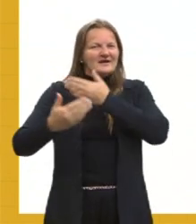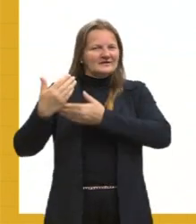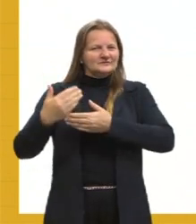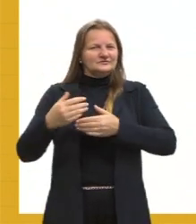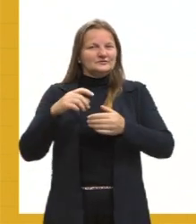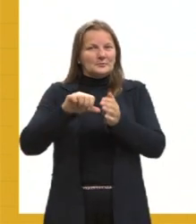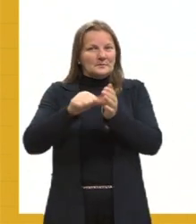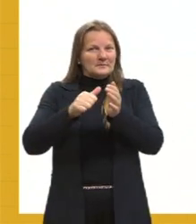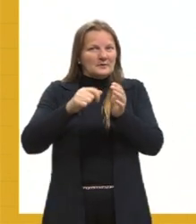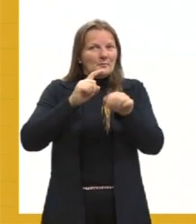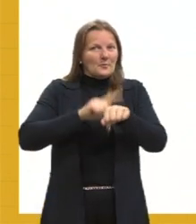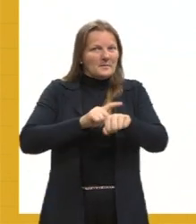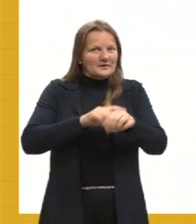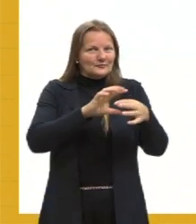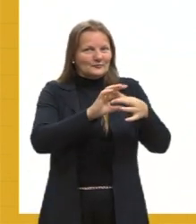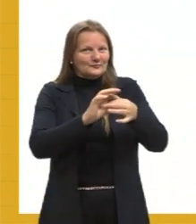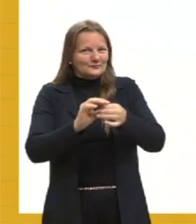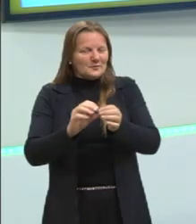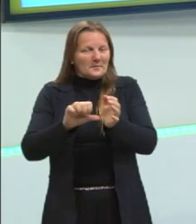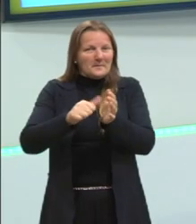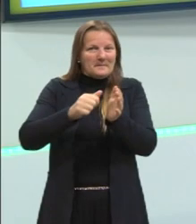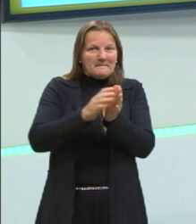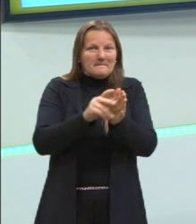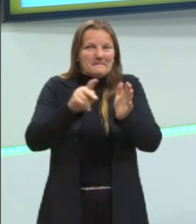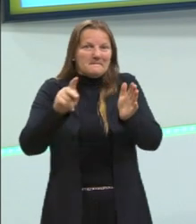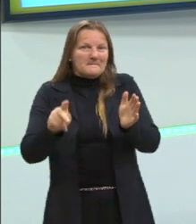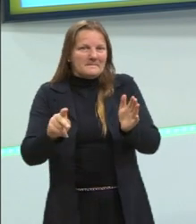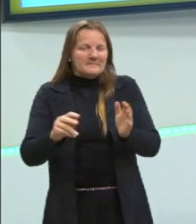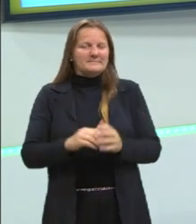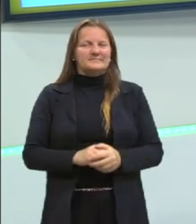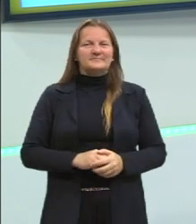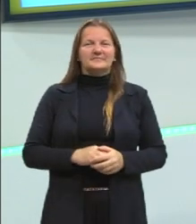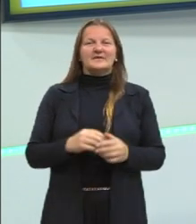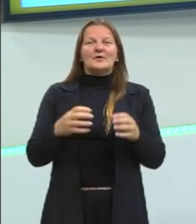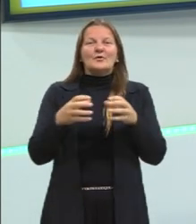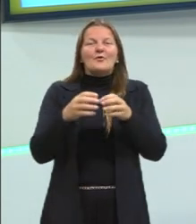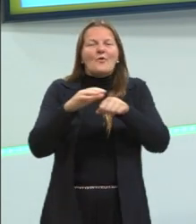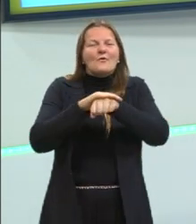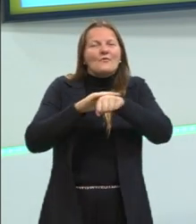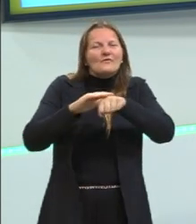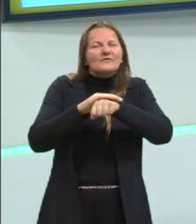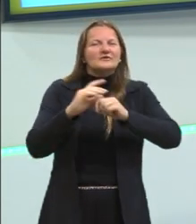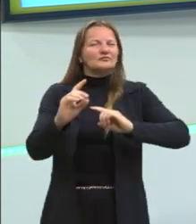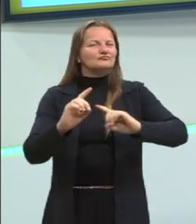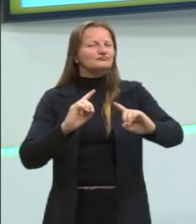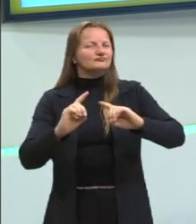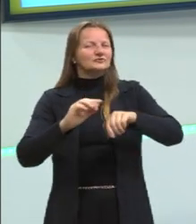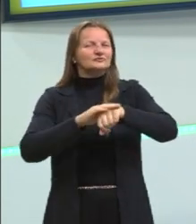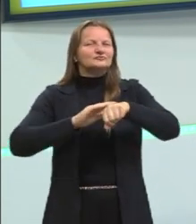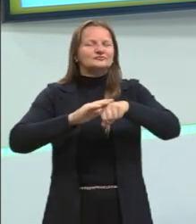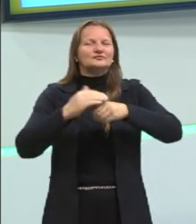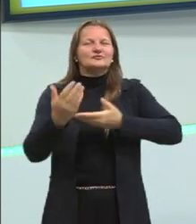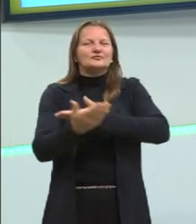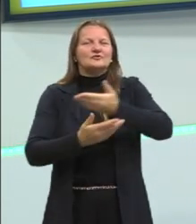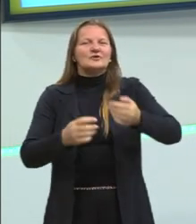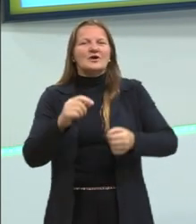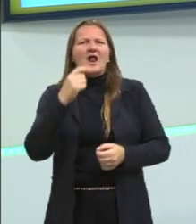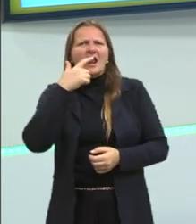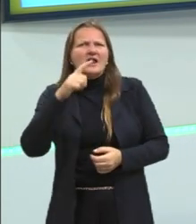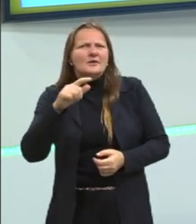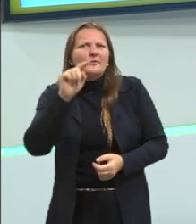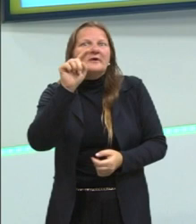no primeiro momento, na primeira parte, nós estamos conversando sobre que língua é essa.